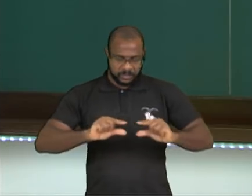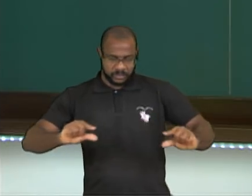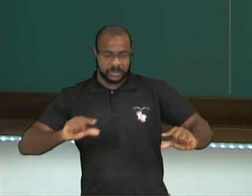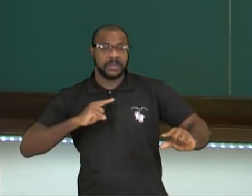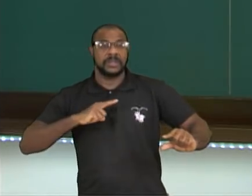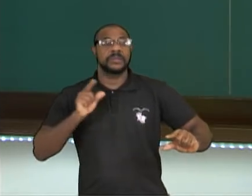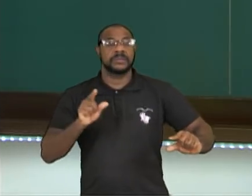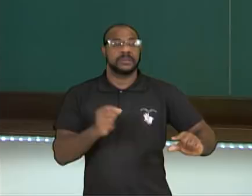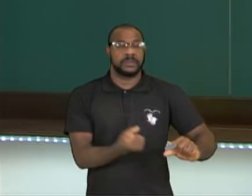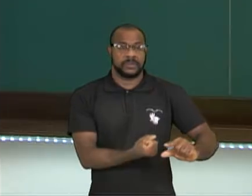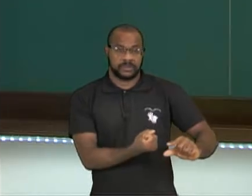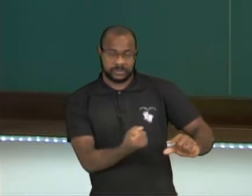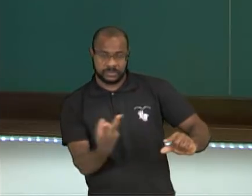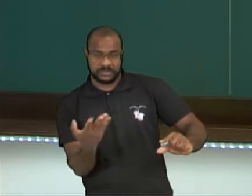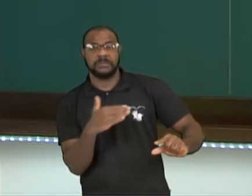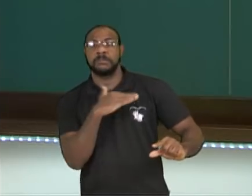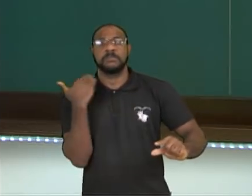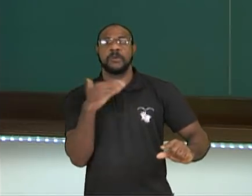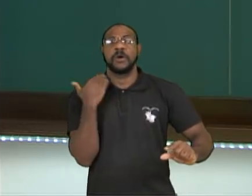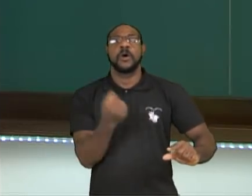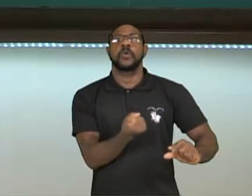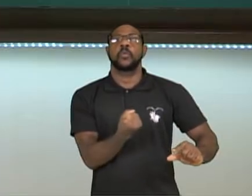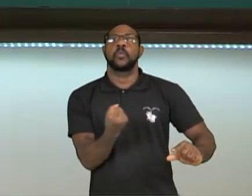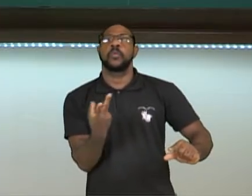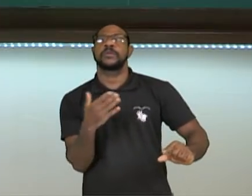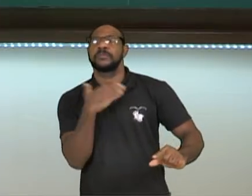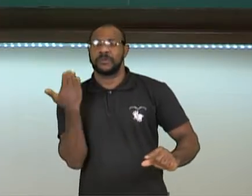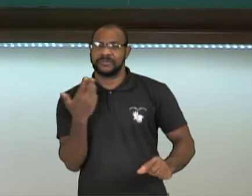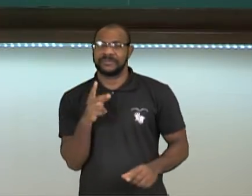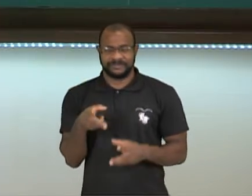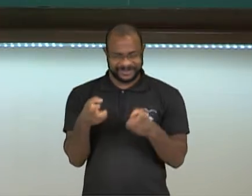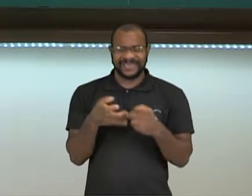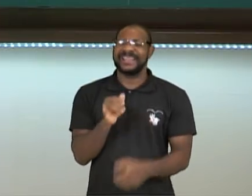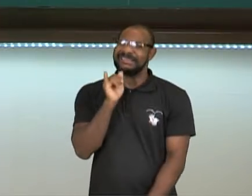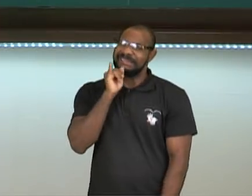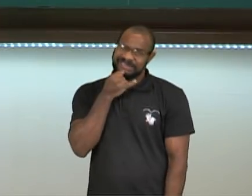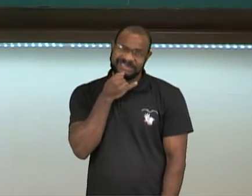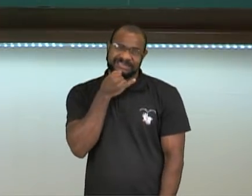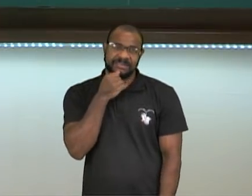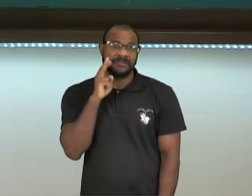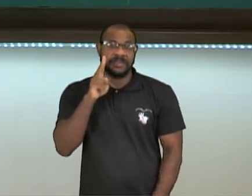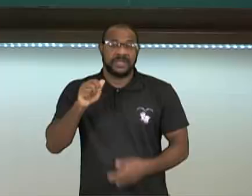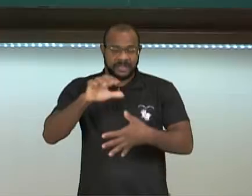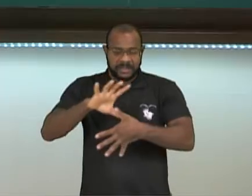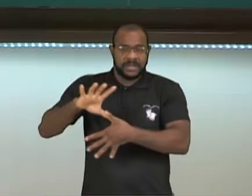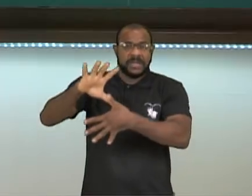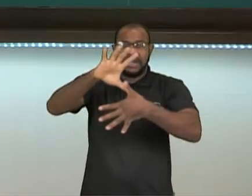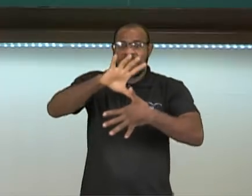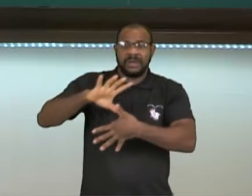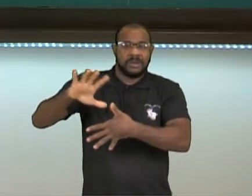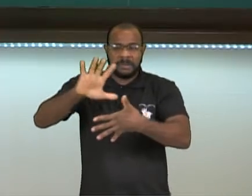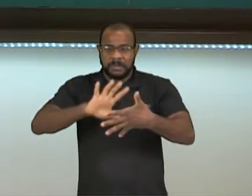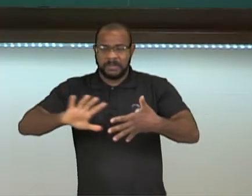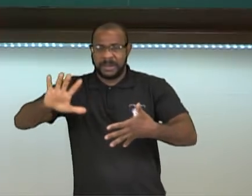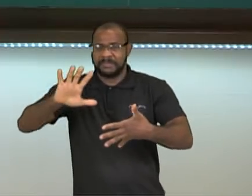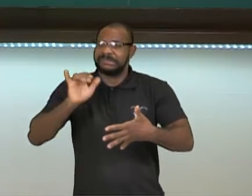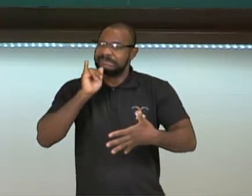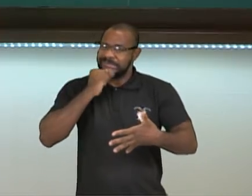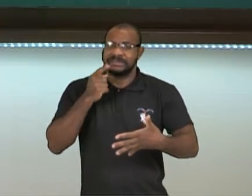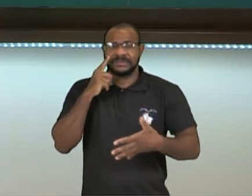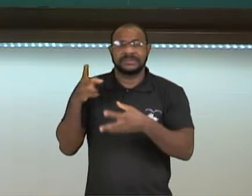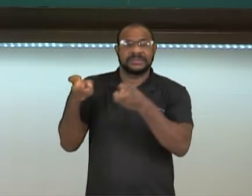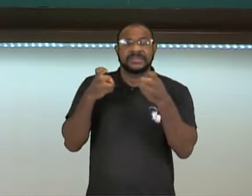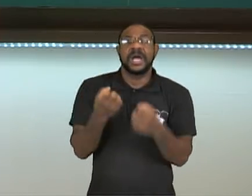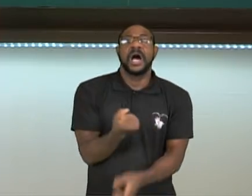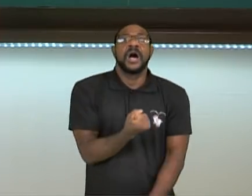observa a quantidade de mortos. É até triste, gente, de a gente analisar um mapa desse. Porque aqui está me destacando